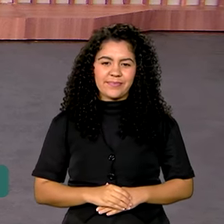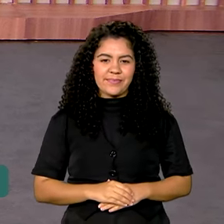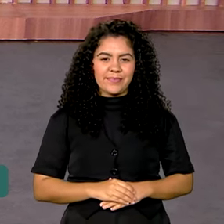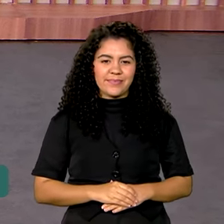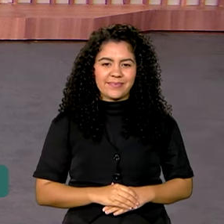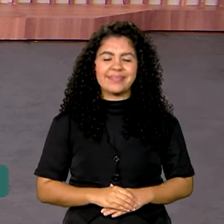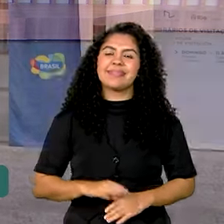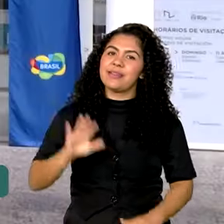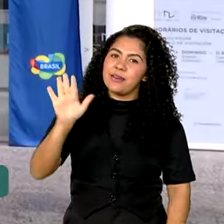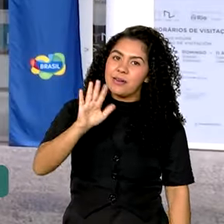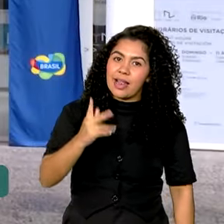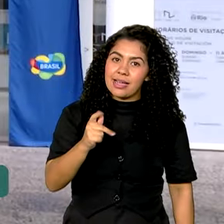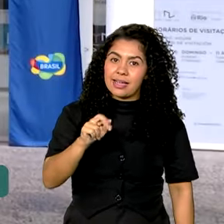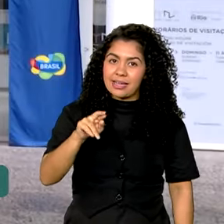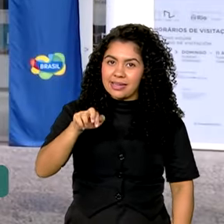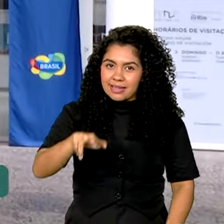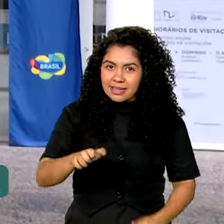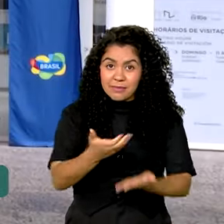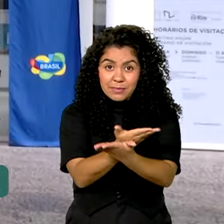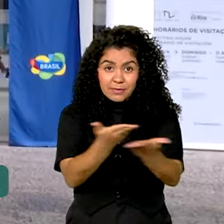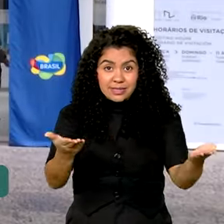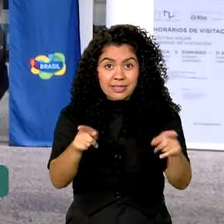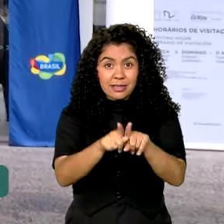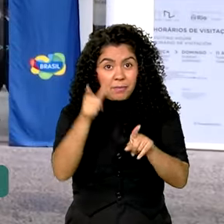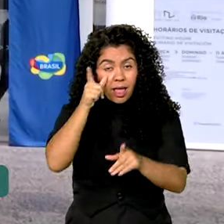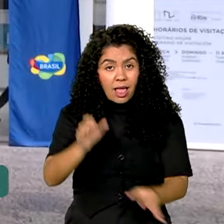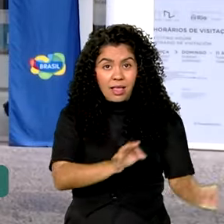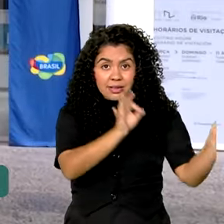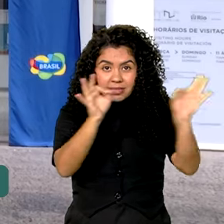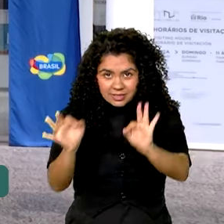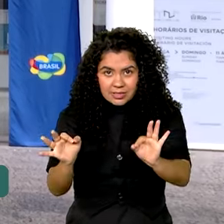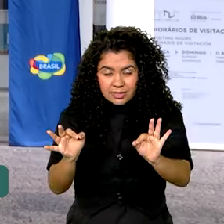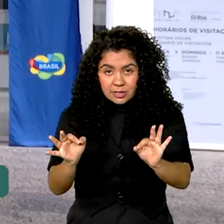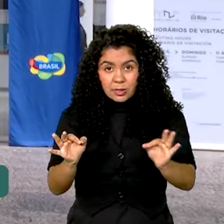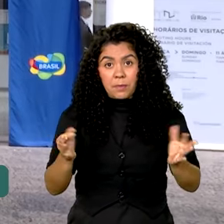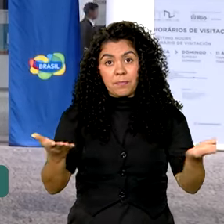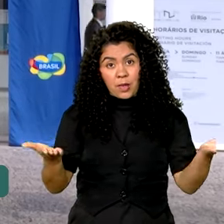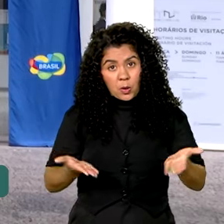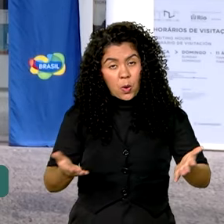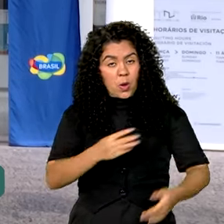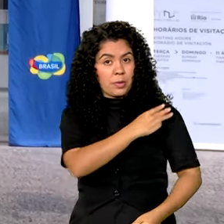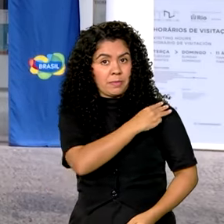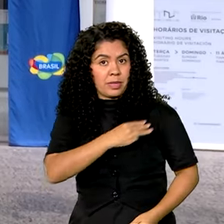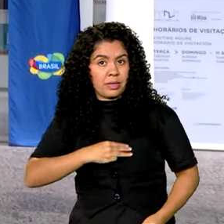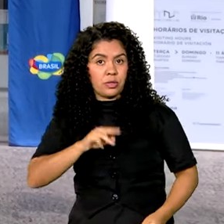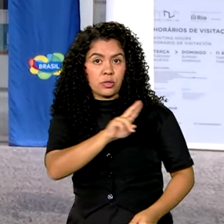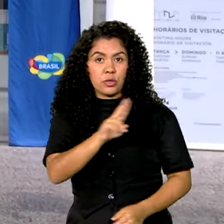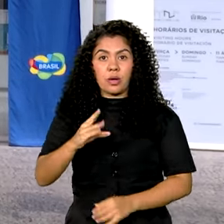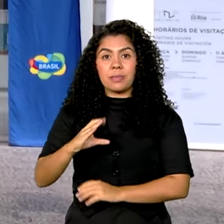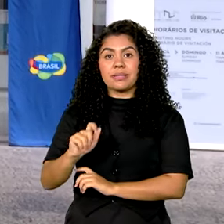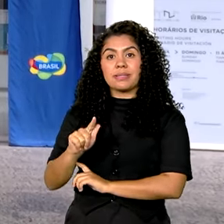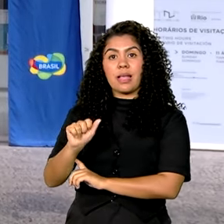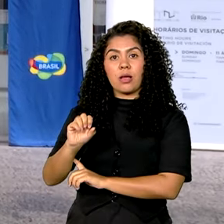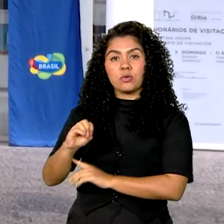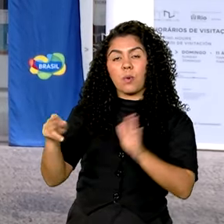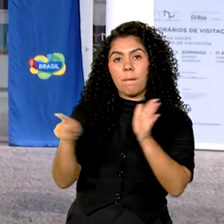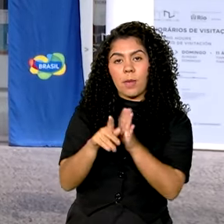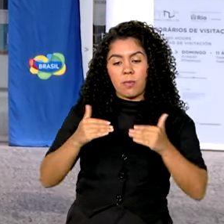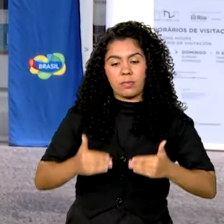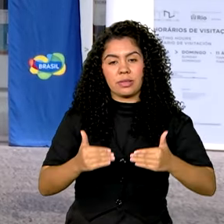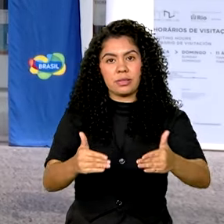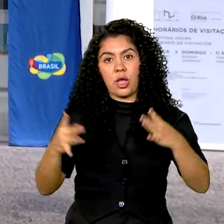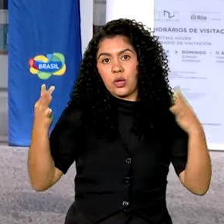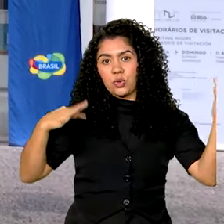Oi, Carine. Bom dia para você. Bom dia a todos. Neste momento, Carine, o ministro Celso Sabino, do turismo, está reunido com